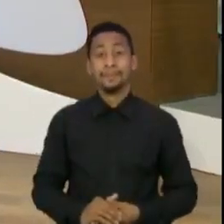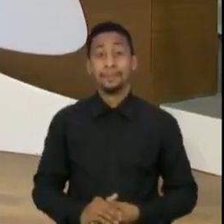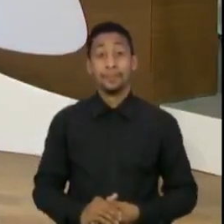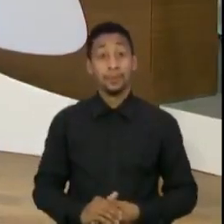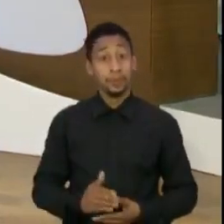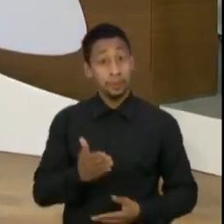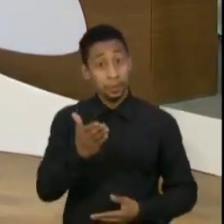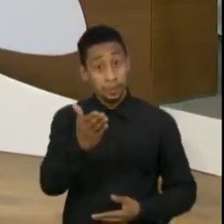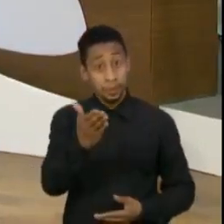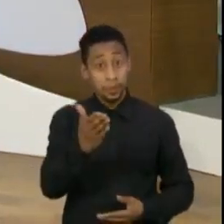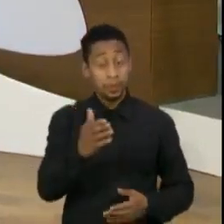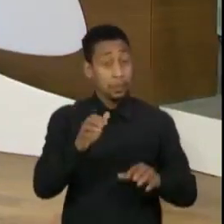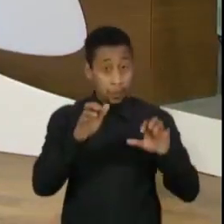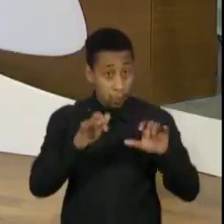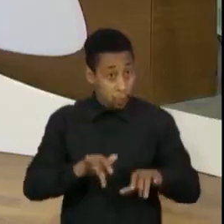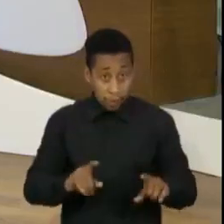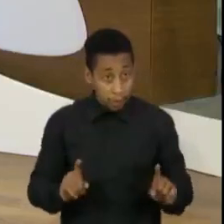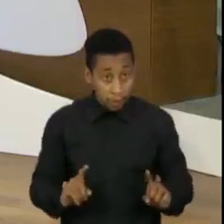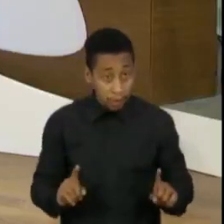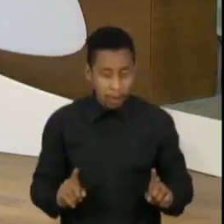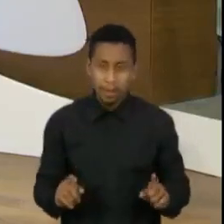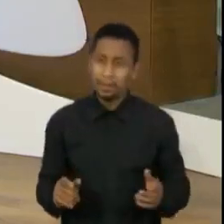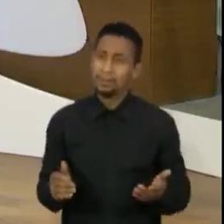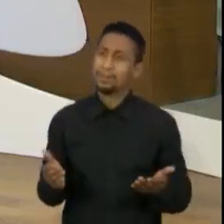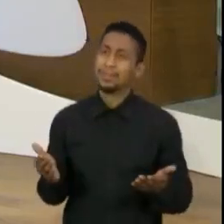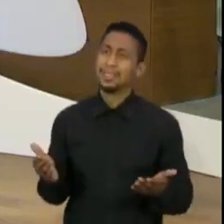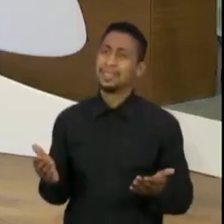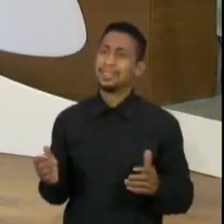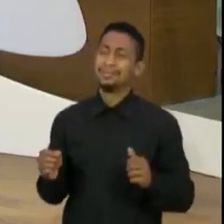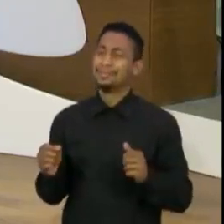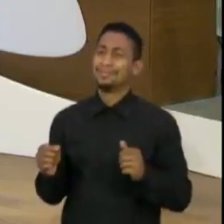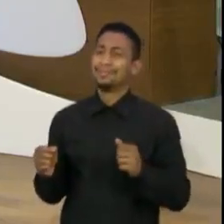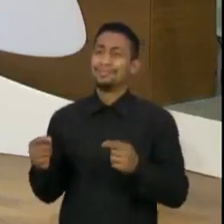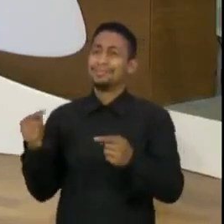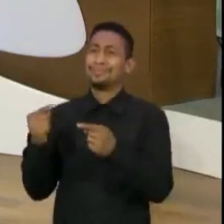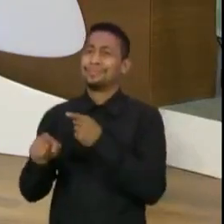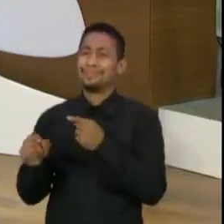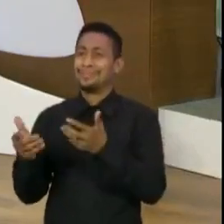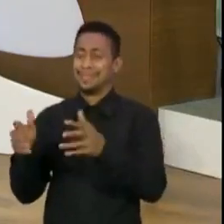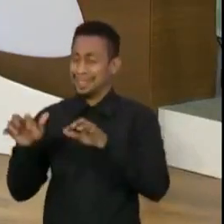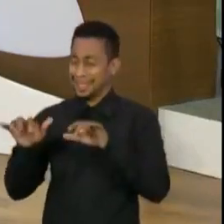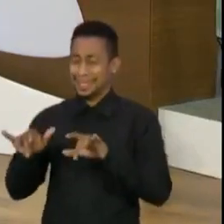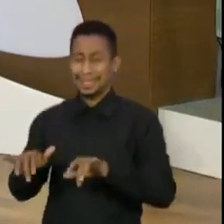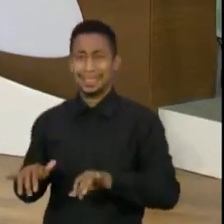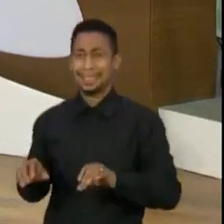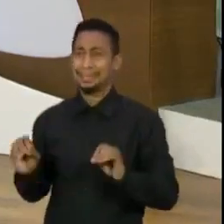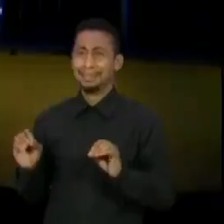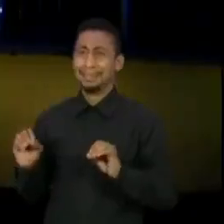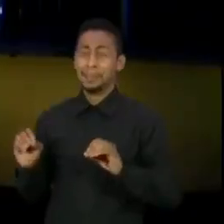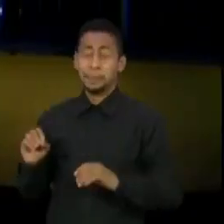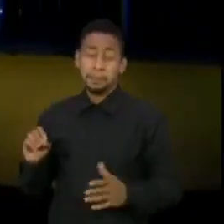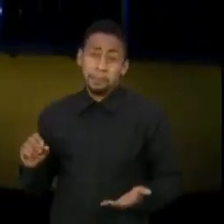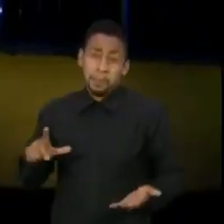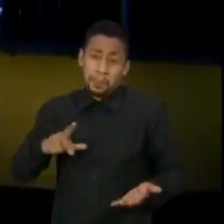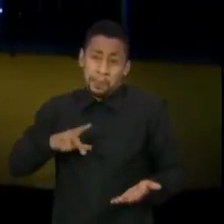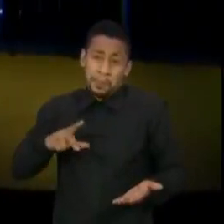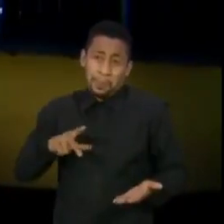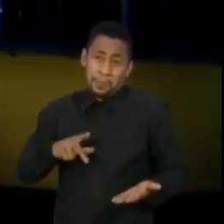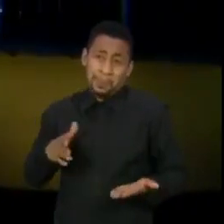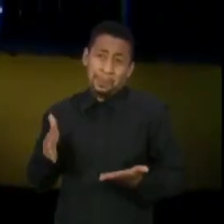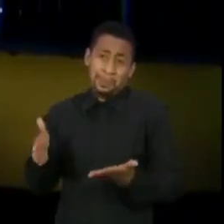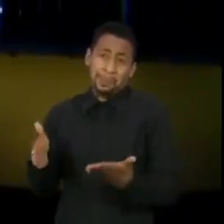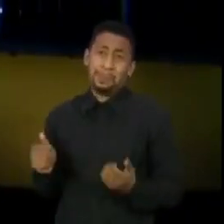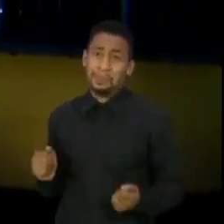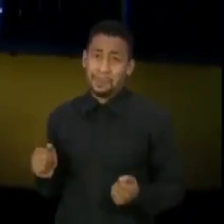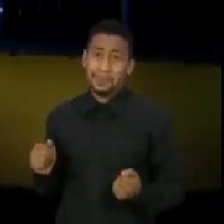É que o senhor disse que não tinha escrito. Não tinha absolutamente nenhum sentido, porque era uma coisa pessoal, né, era uma